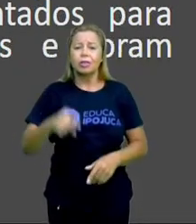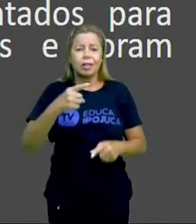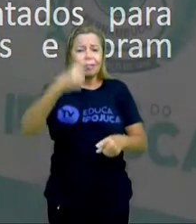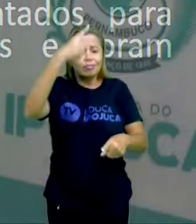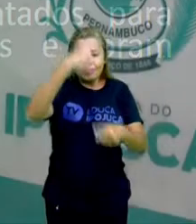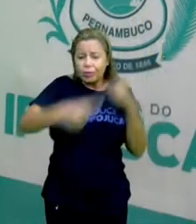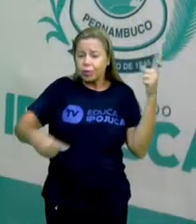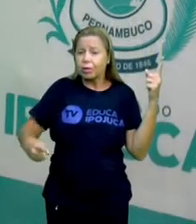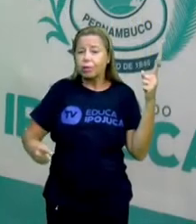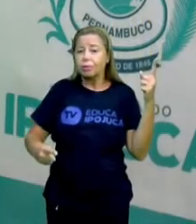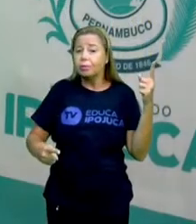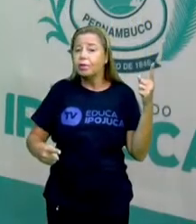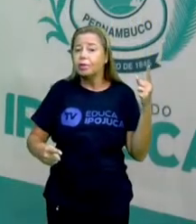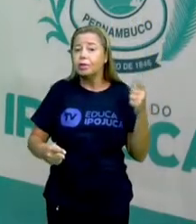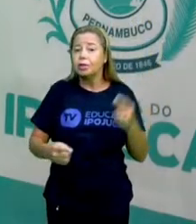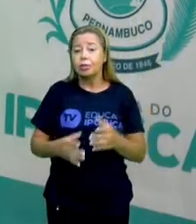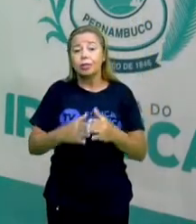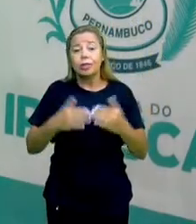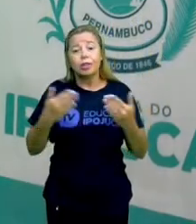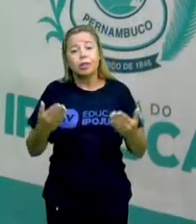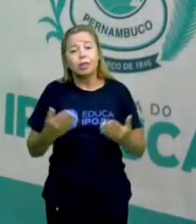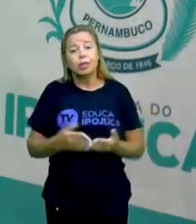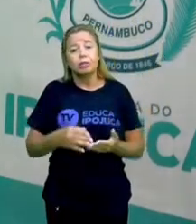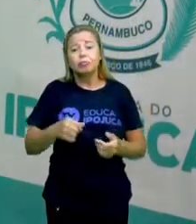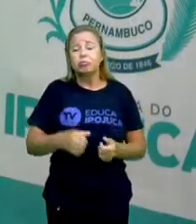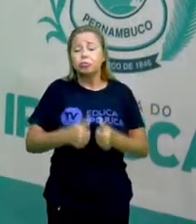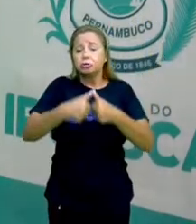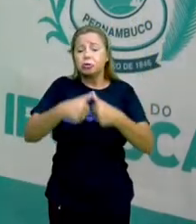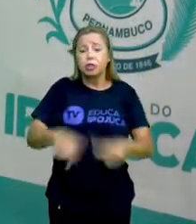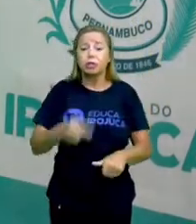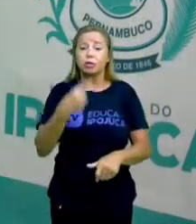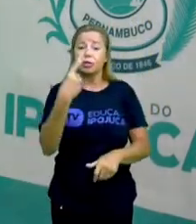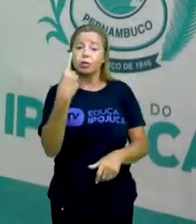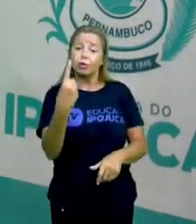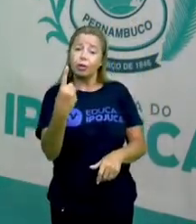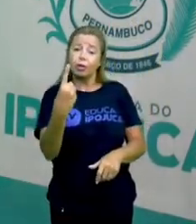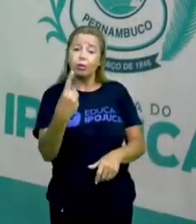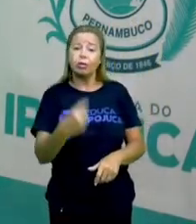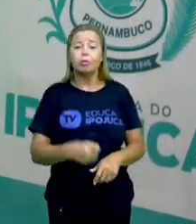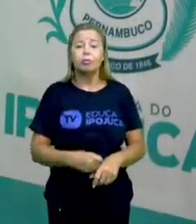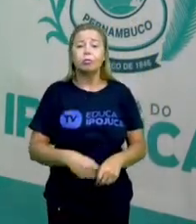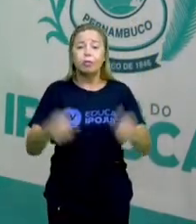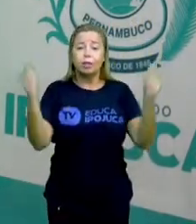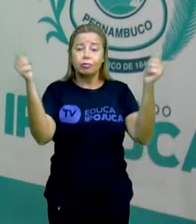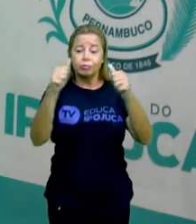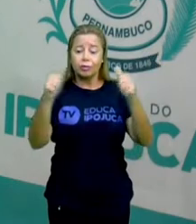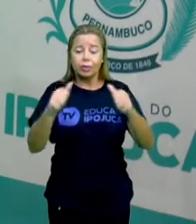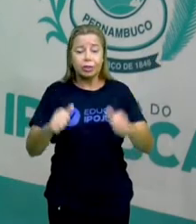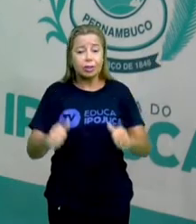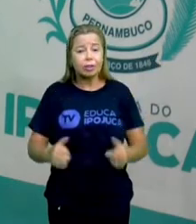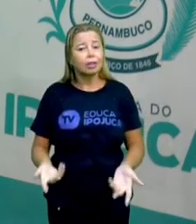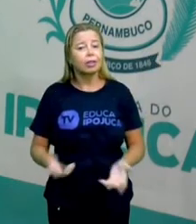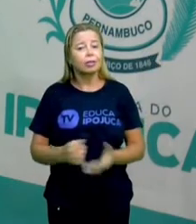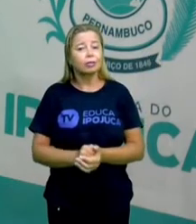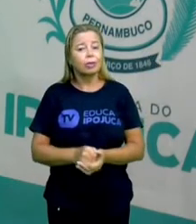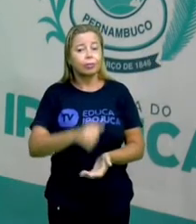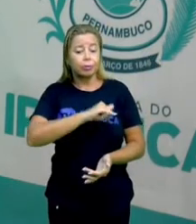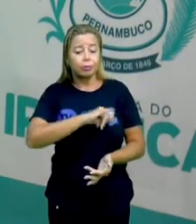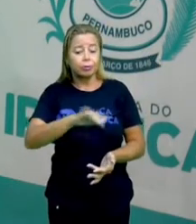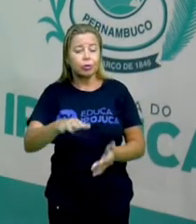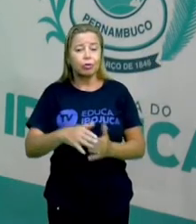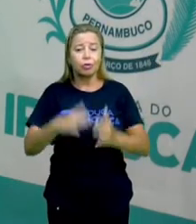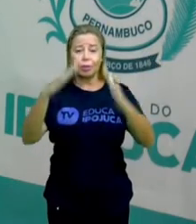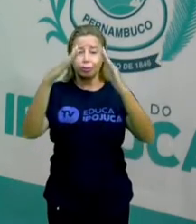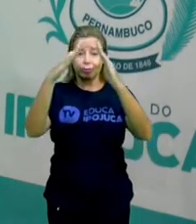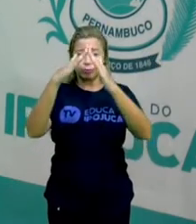foram todas destruídas. Aí vocês conseguem ter a visualização da riqueza que vocês têm aqui, da arte sacra?